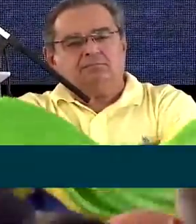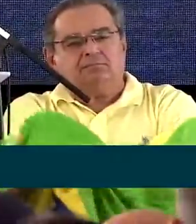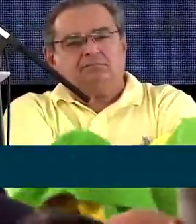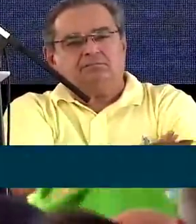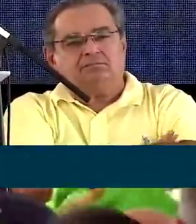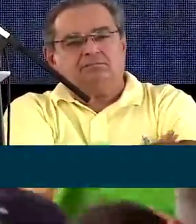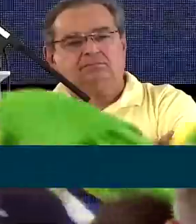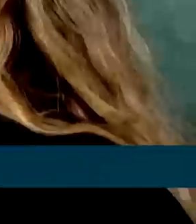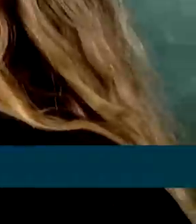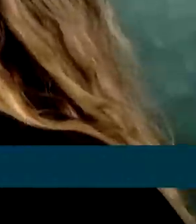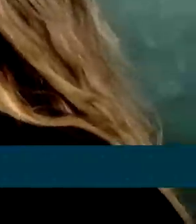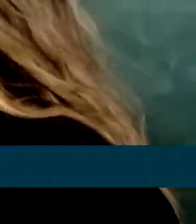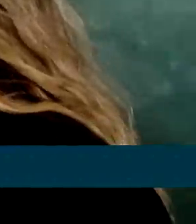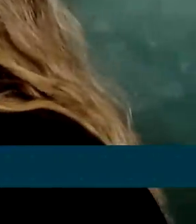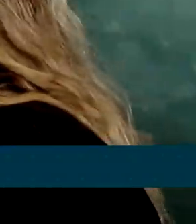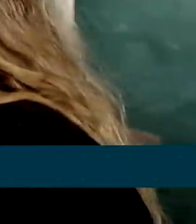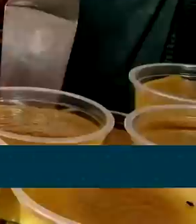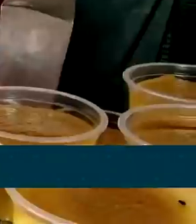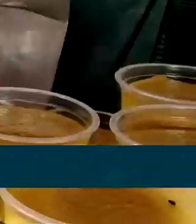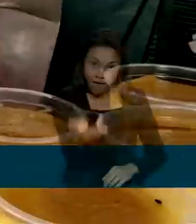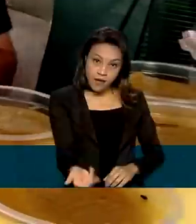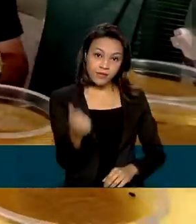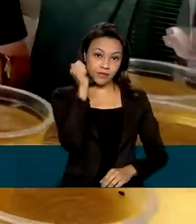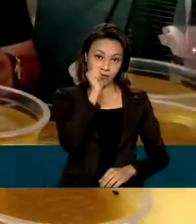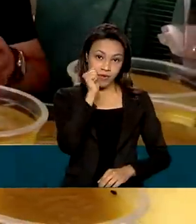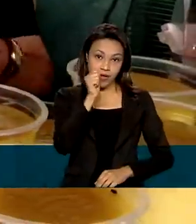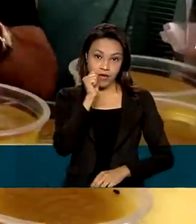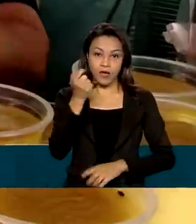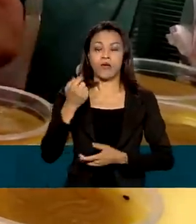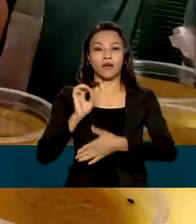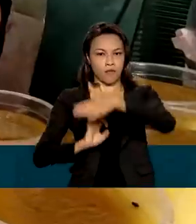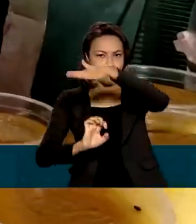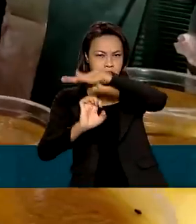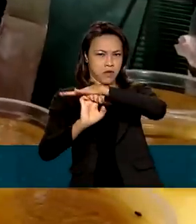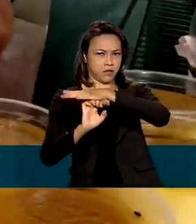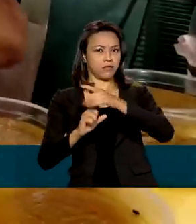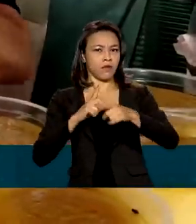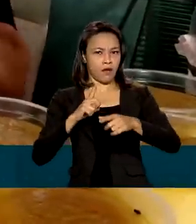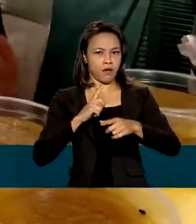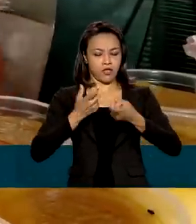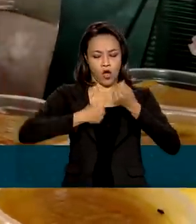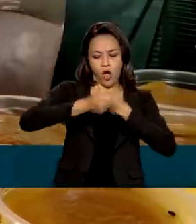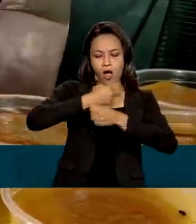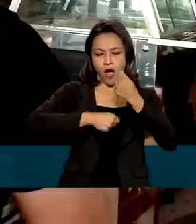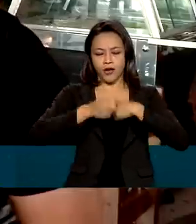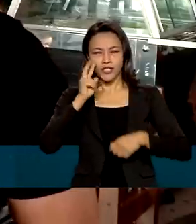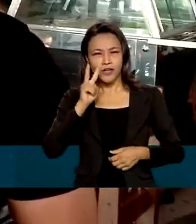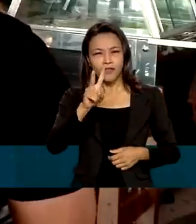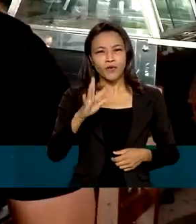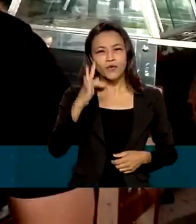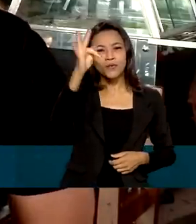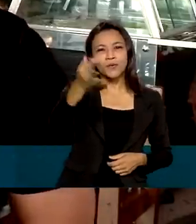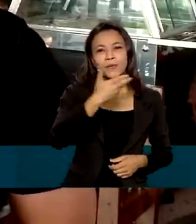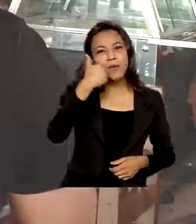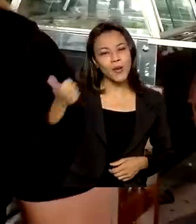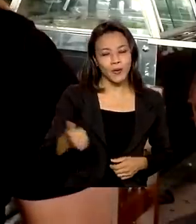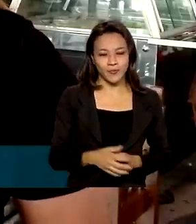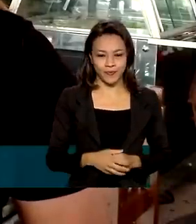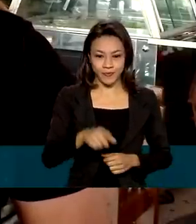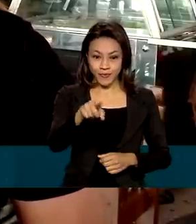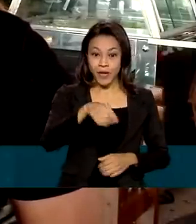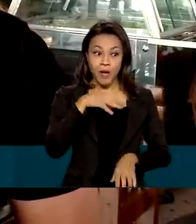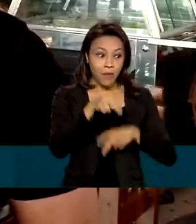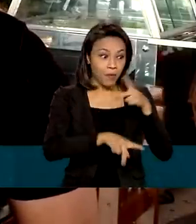cumprindo com o nosso dever. Essa empresária, que tem um restaurante na região, já enxerga um futuro melhor. A população nem acredita.